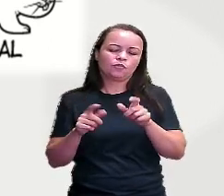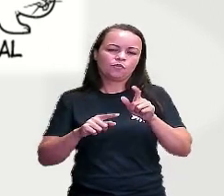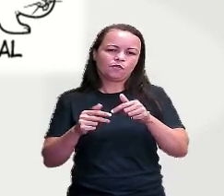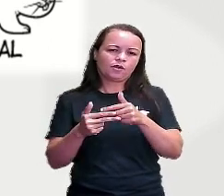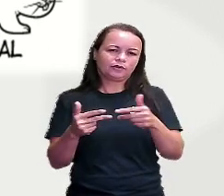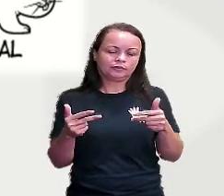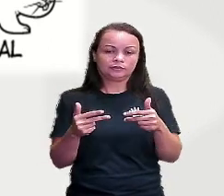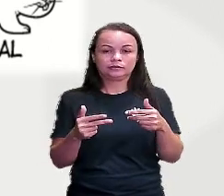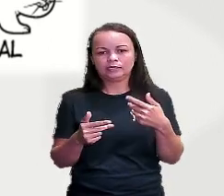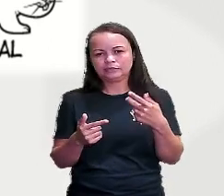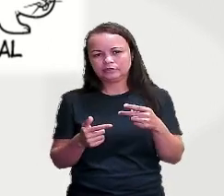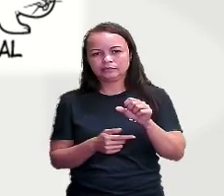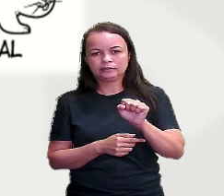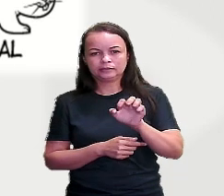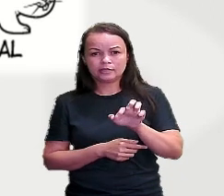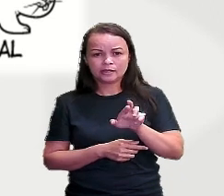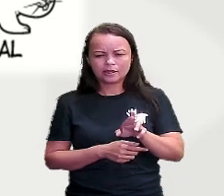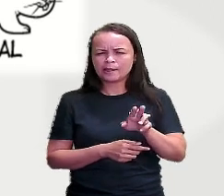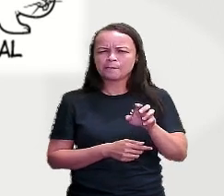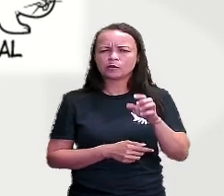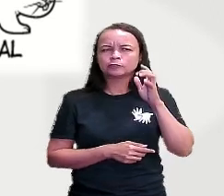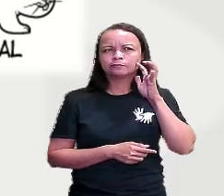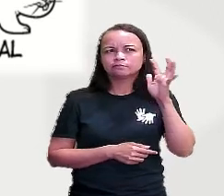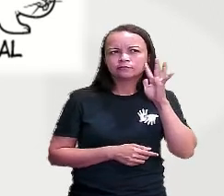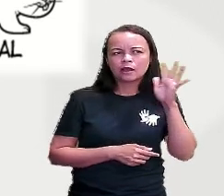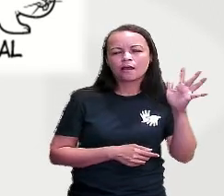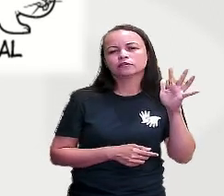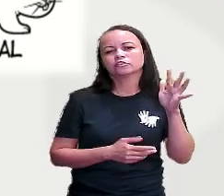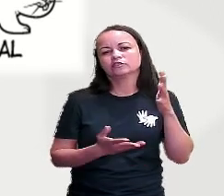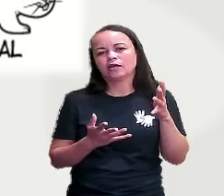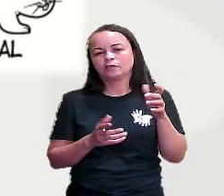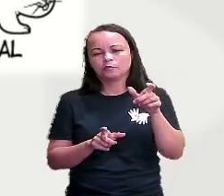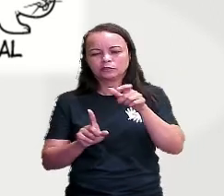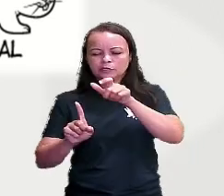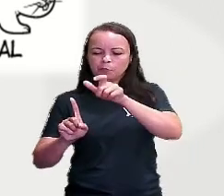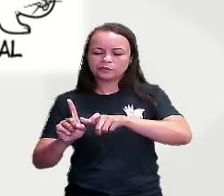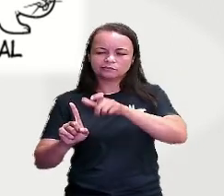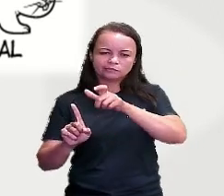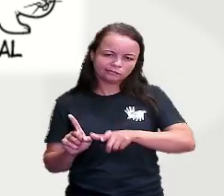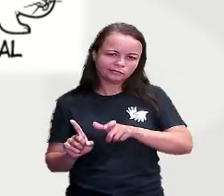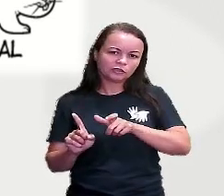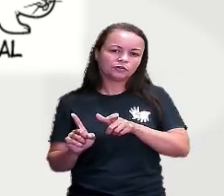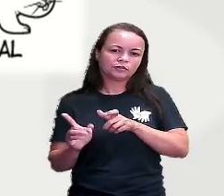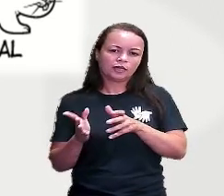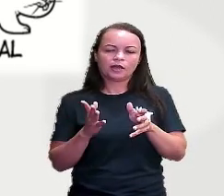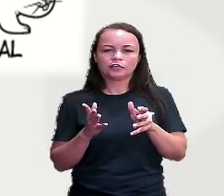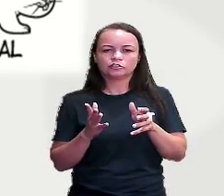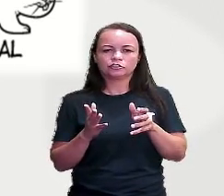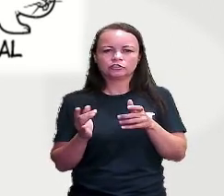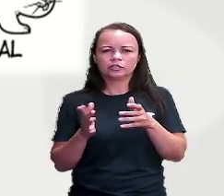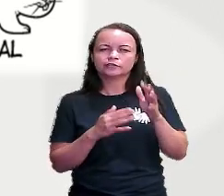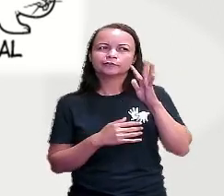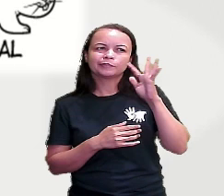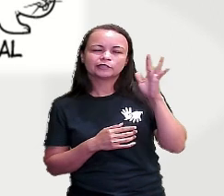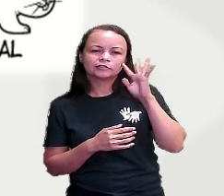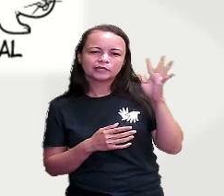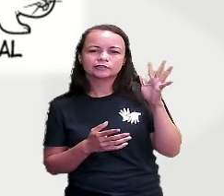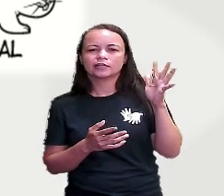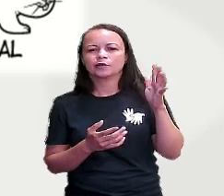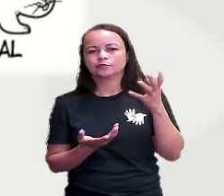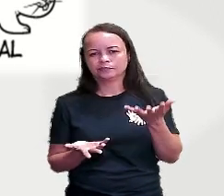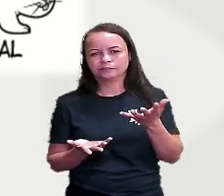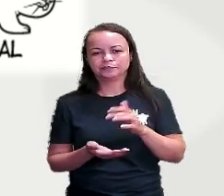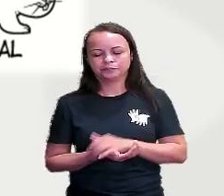Esse ser também pode ser imaginário, pode ser também um personagem, algum ser da imaginação, da criação